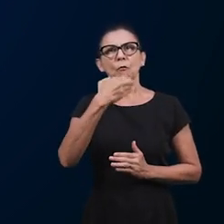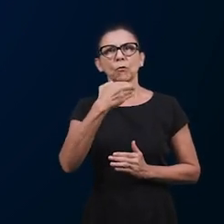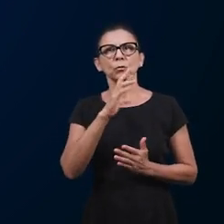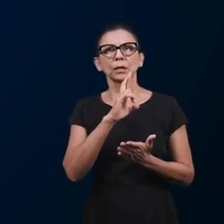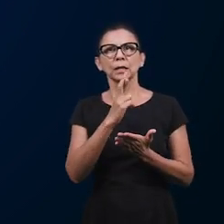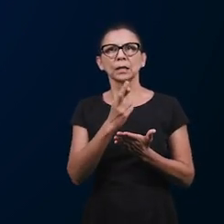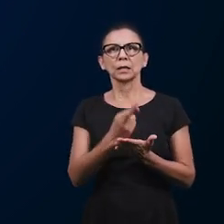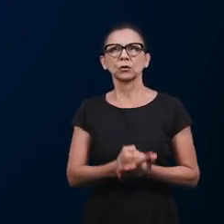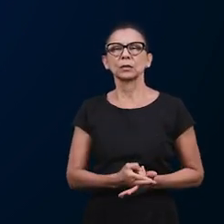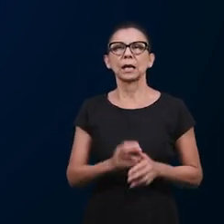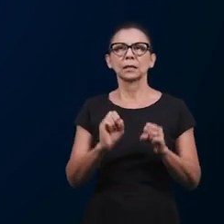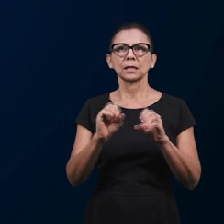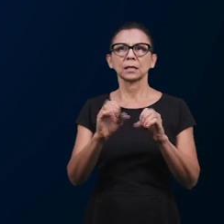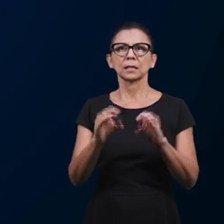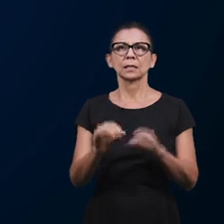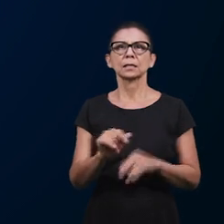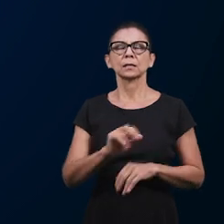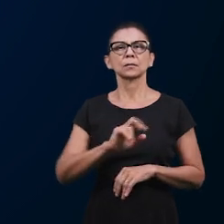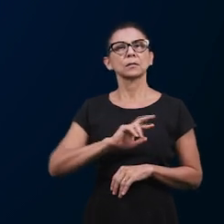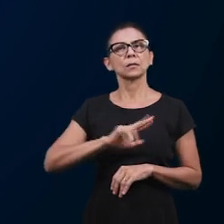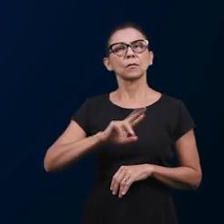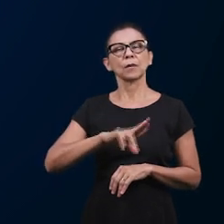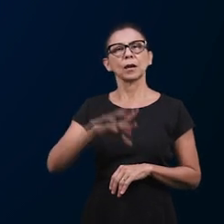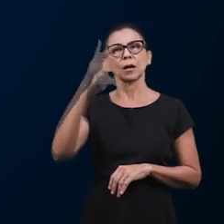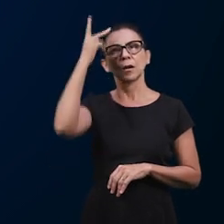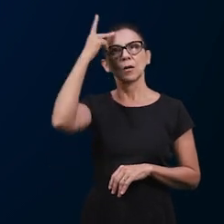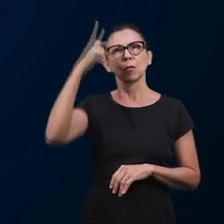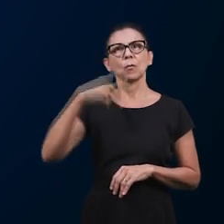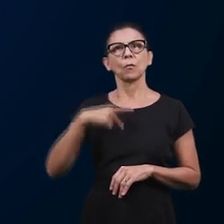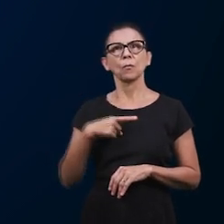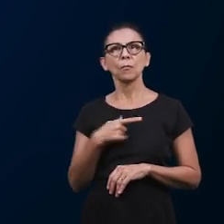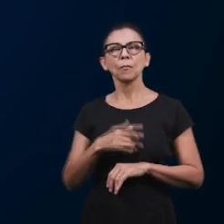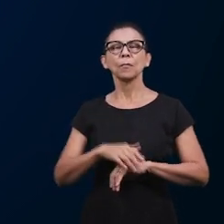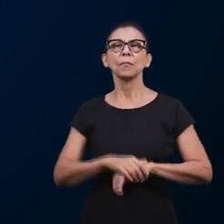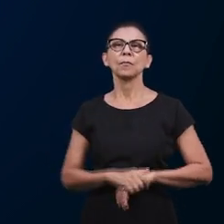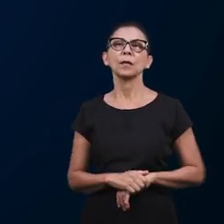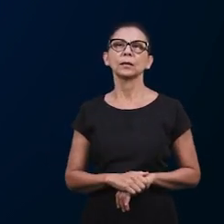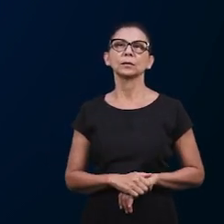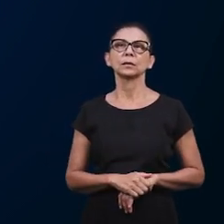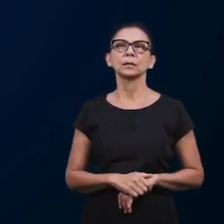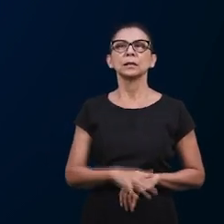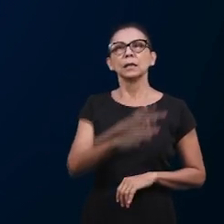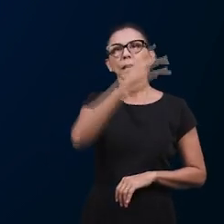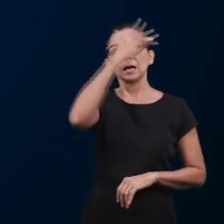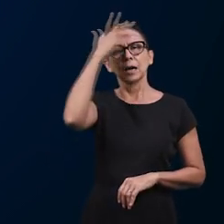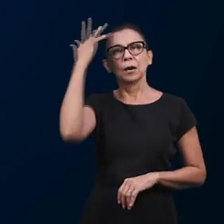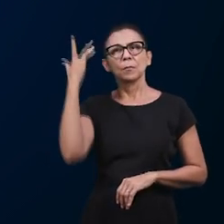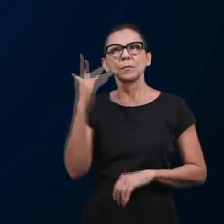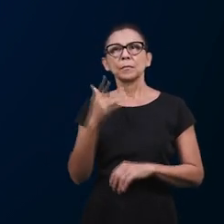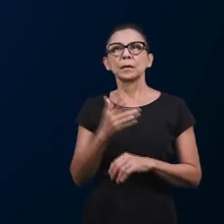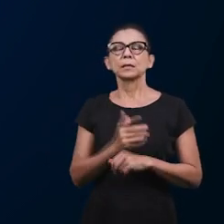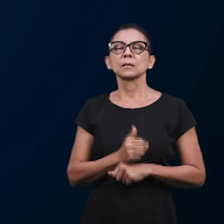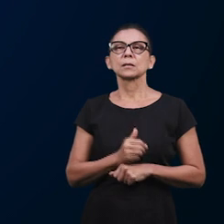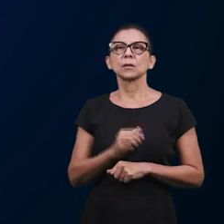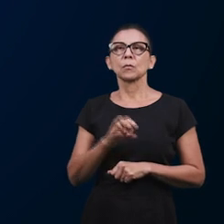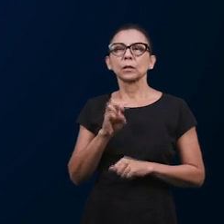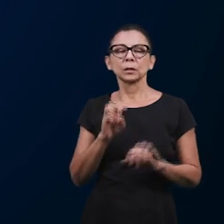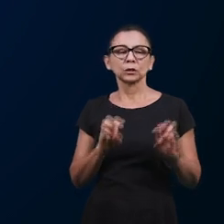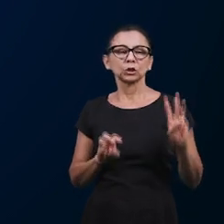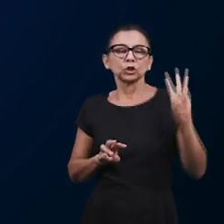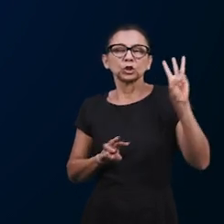outras ensinanças que são do homem. Inciso número 1. Quem sembrou a cizaña? O